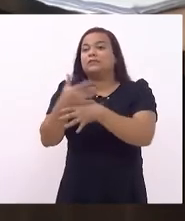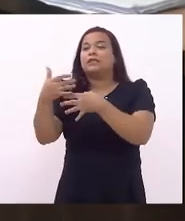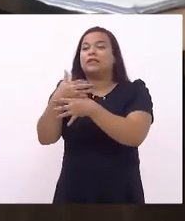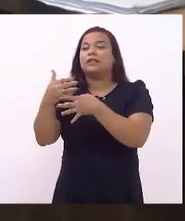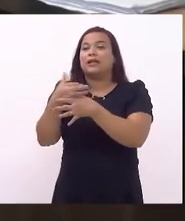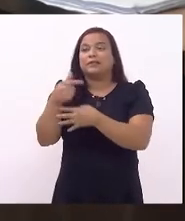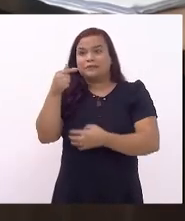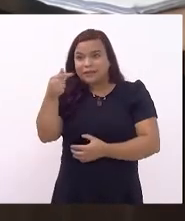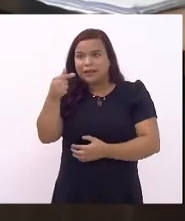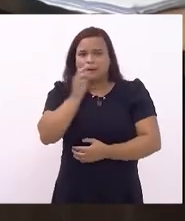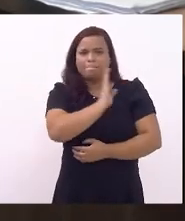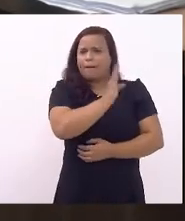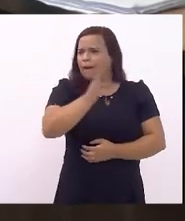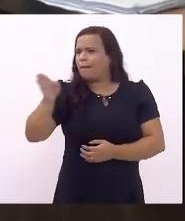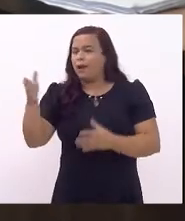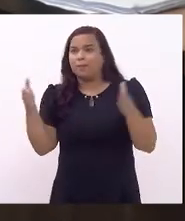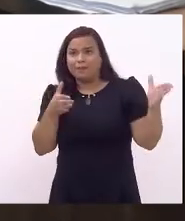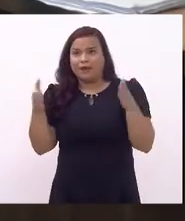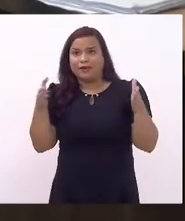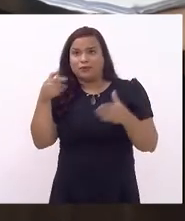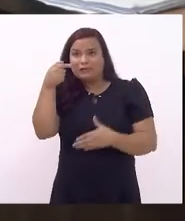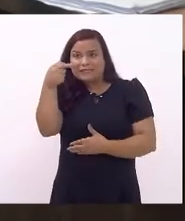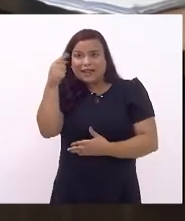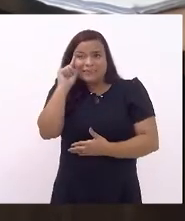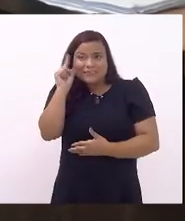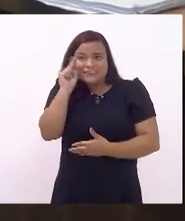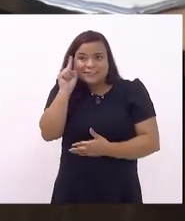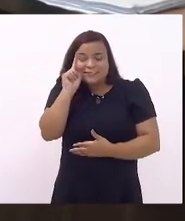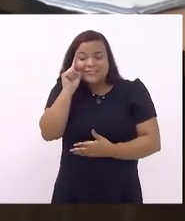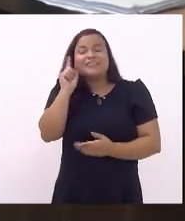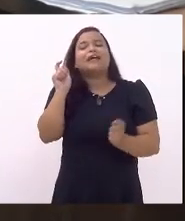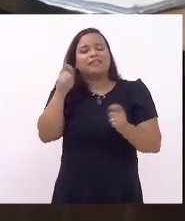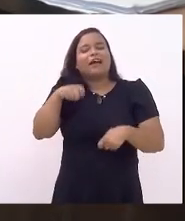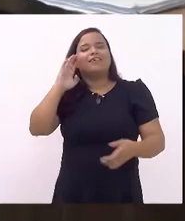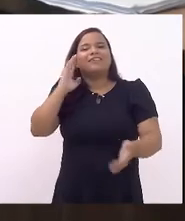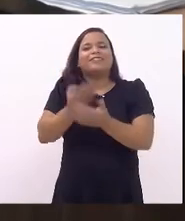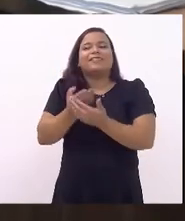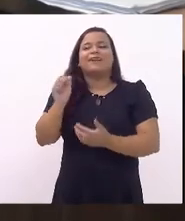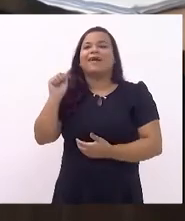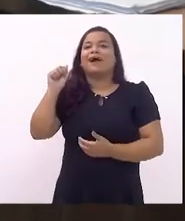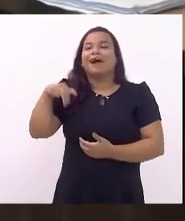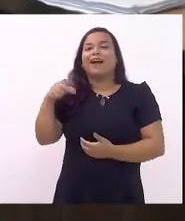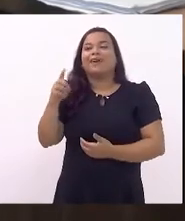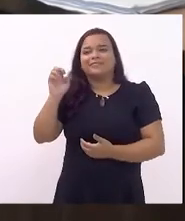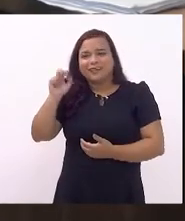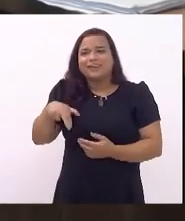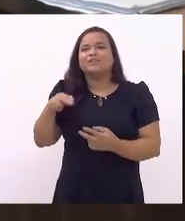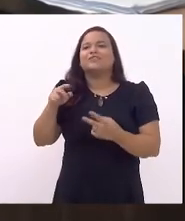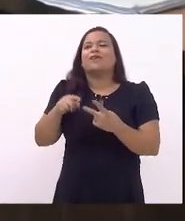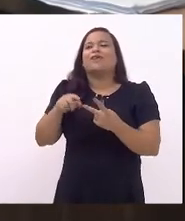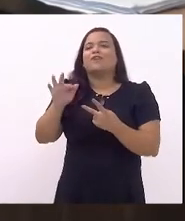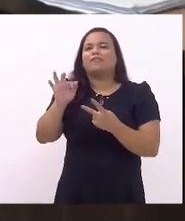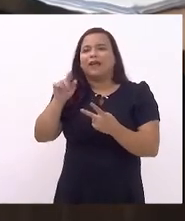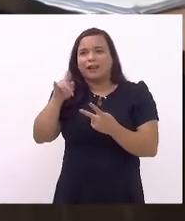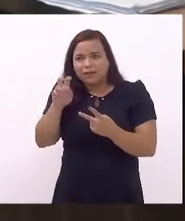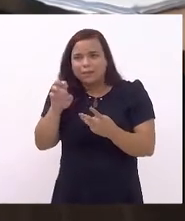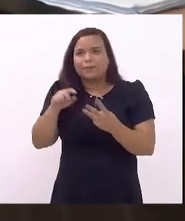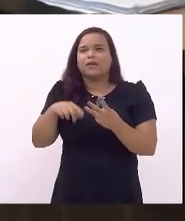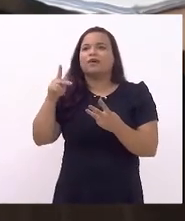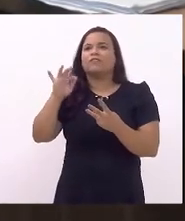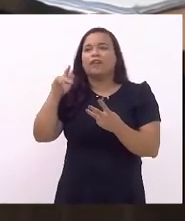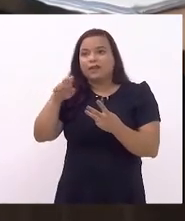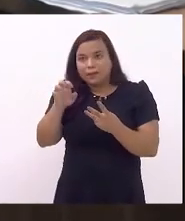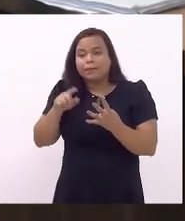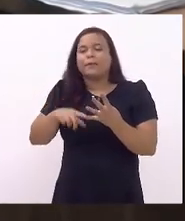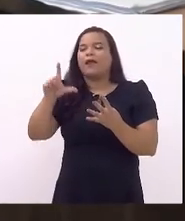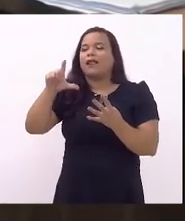sete dias só é possível se a gente acreditar. E o Anderson, o Felipe, o Felipe e o Léo Lugão da